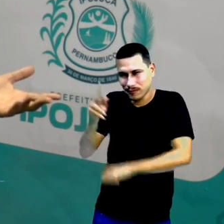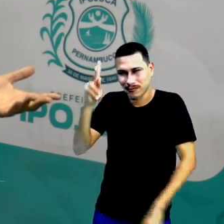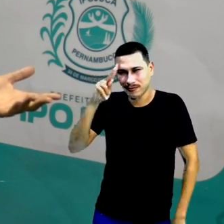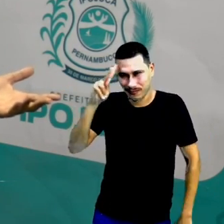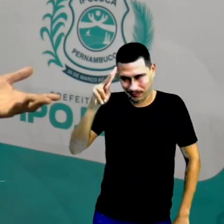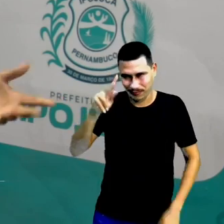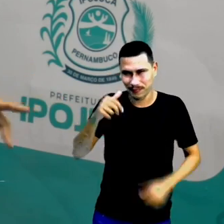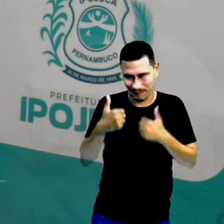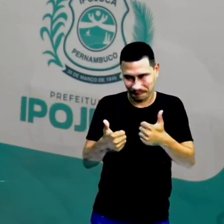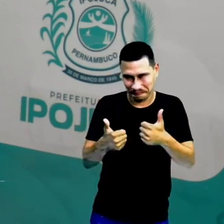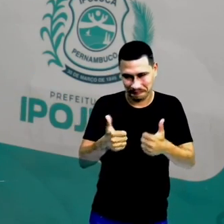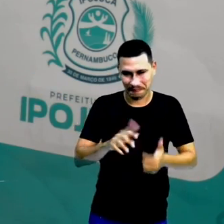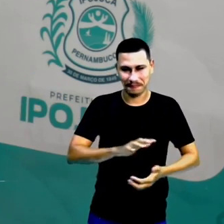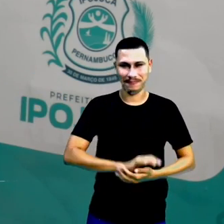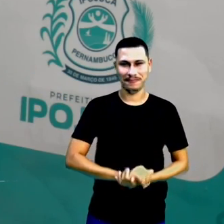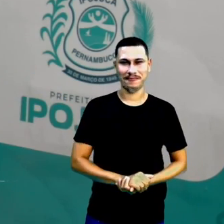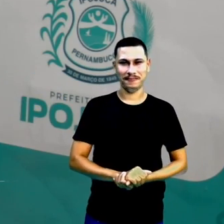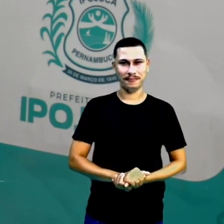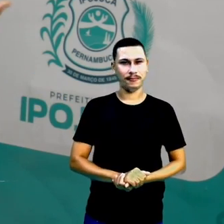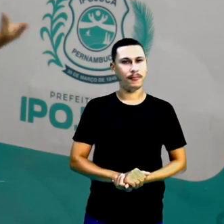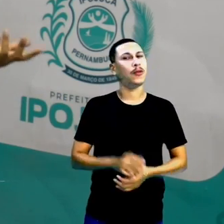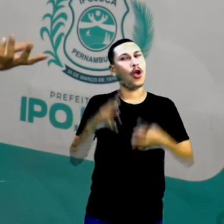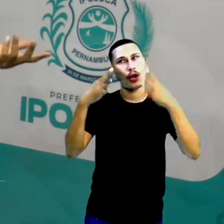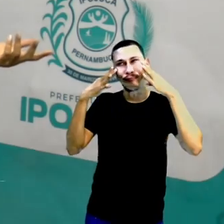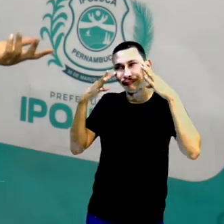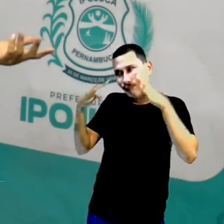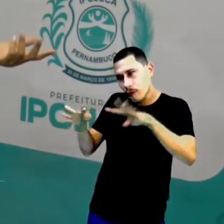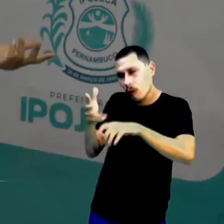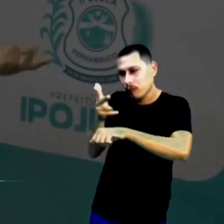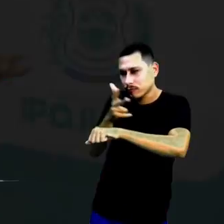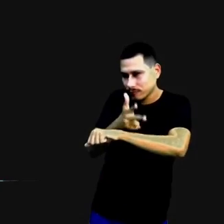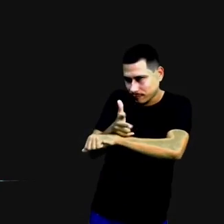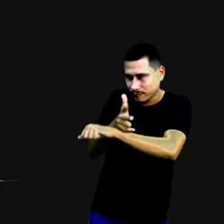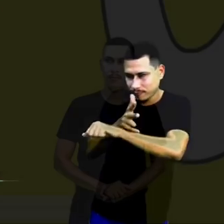história meus amores. Preste bem atenção, tá?